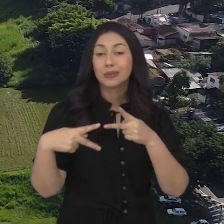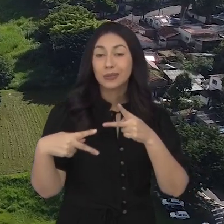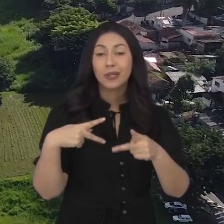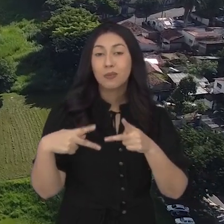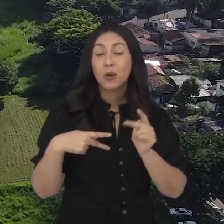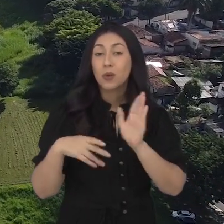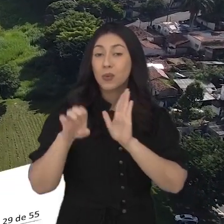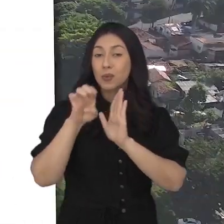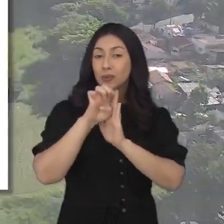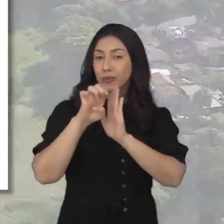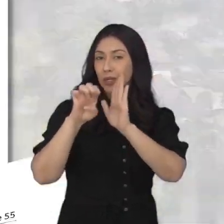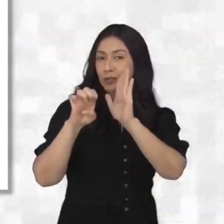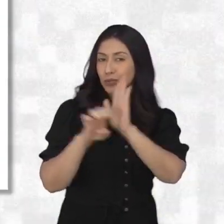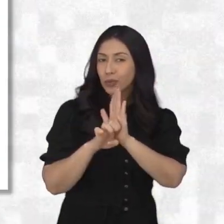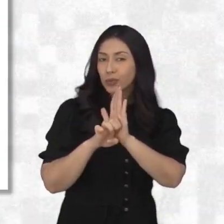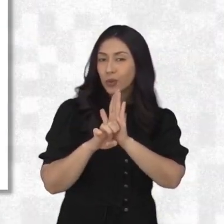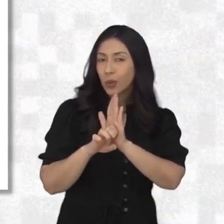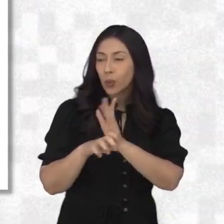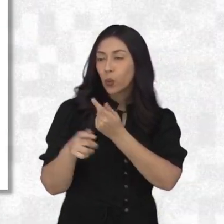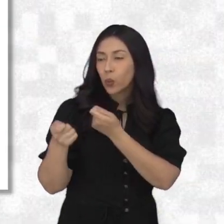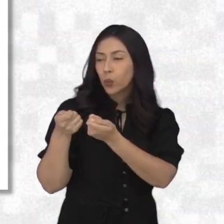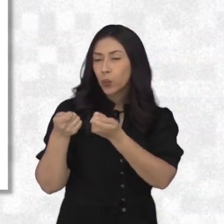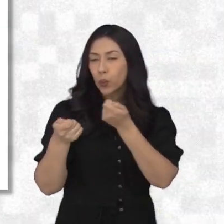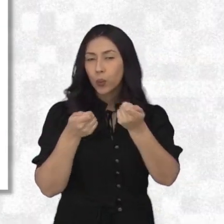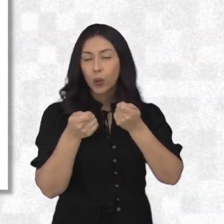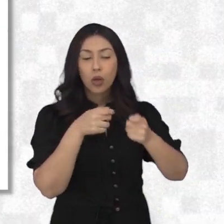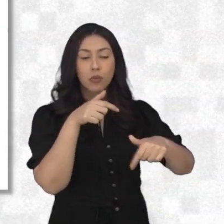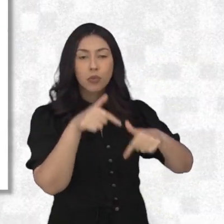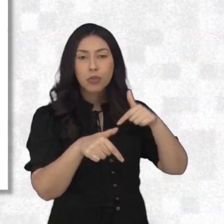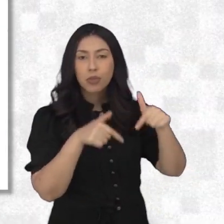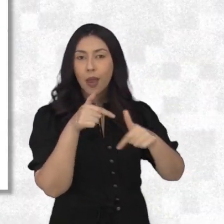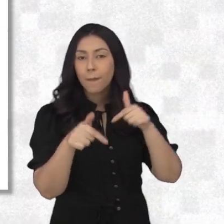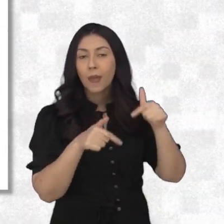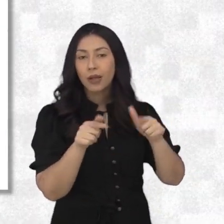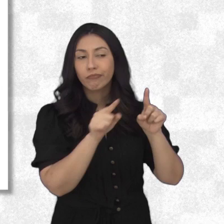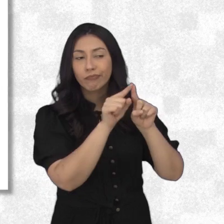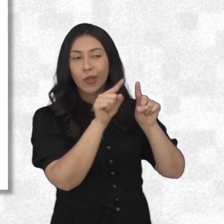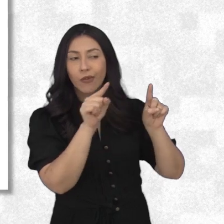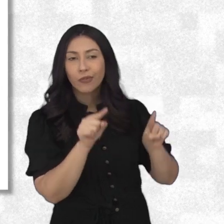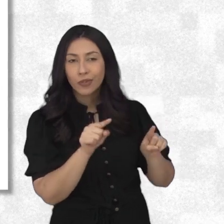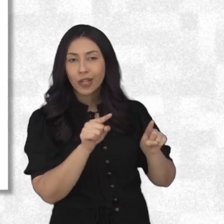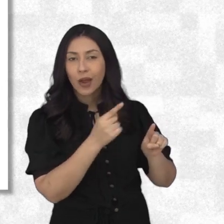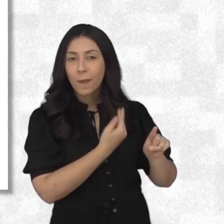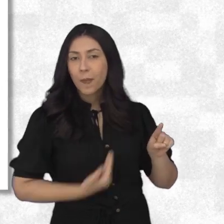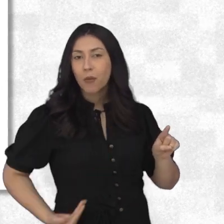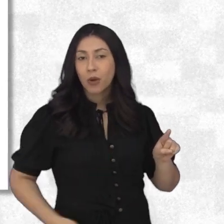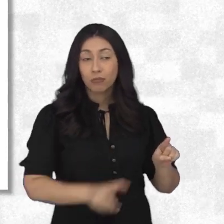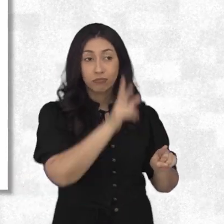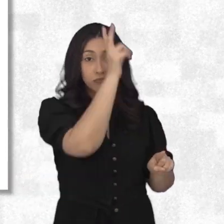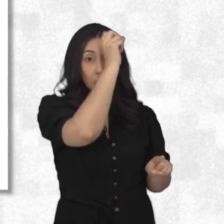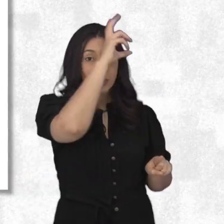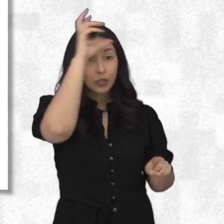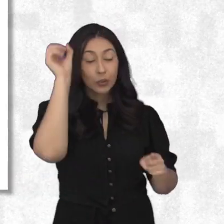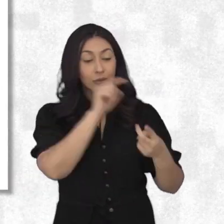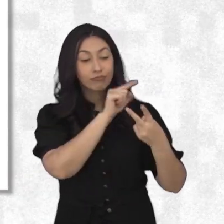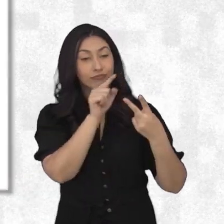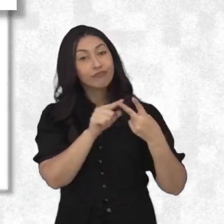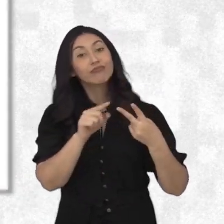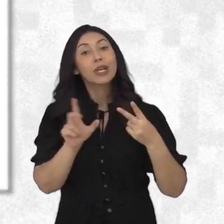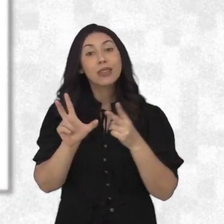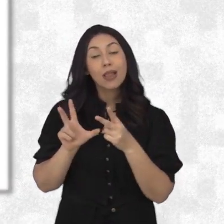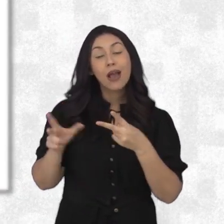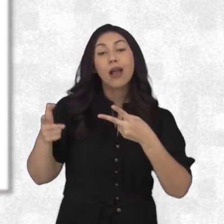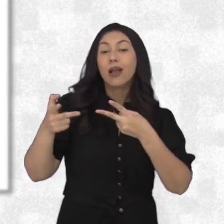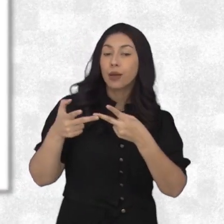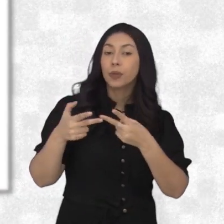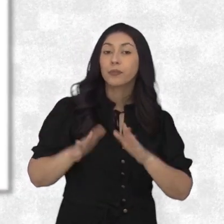Campos, o mesmo estatuto rege o trabalho dos funcionários públicos da Prefeitura e da Câmara Municipal. O artigo